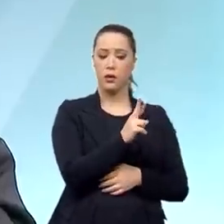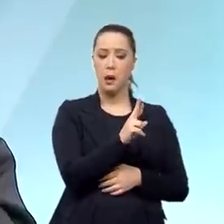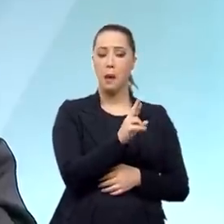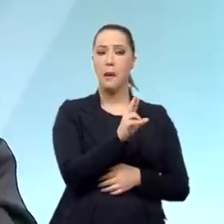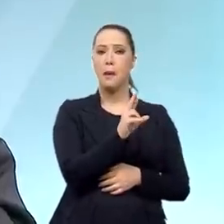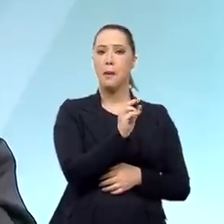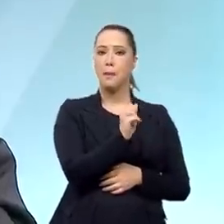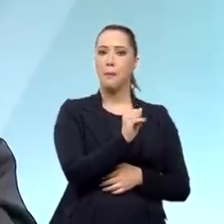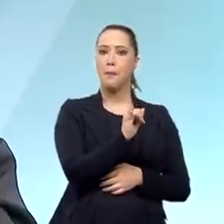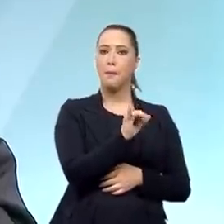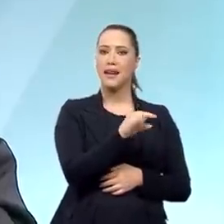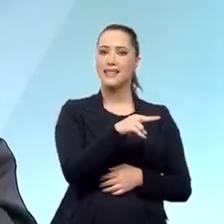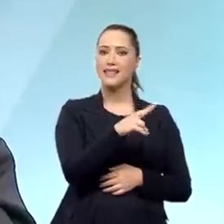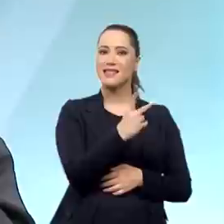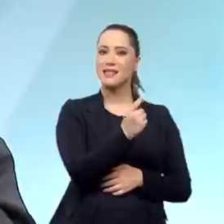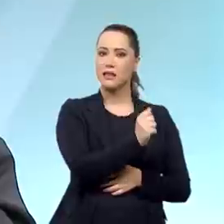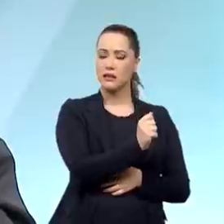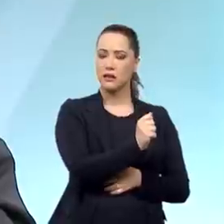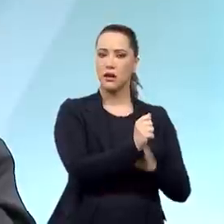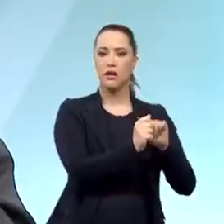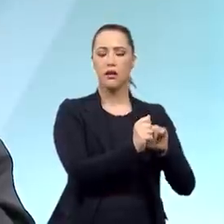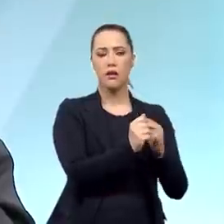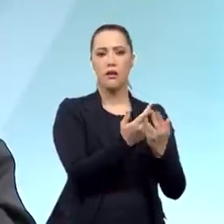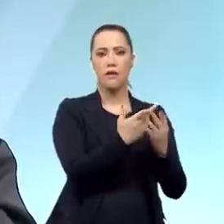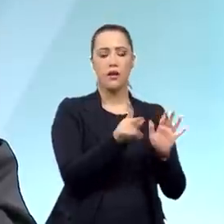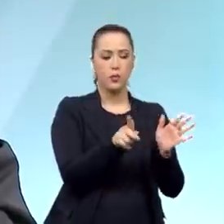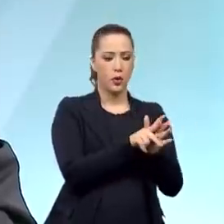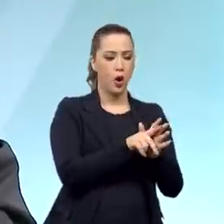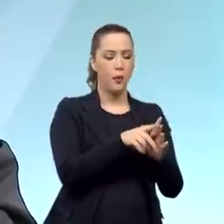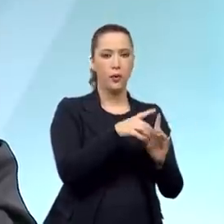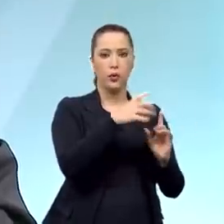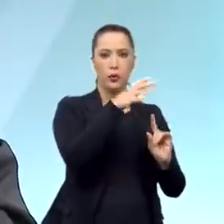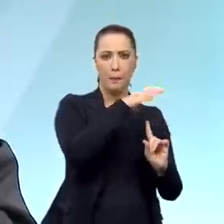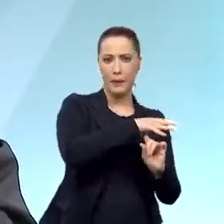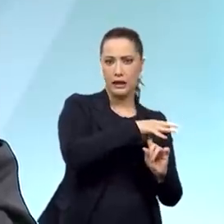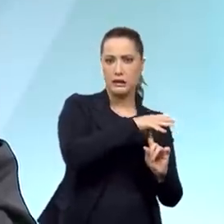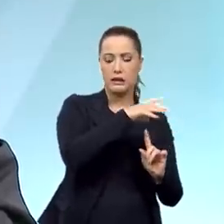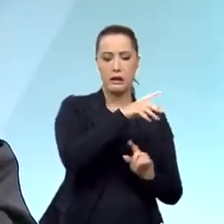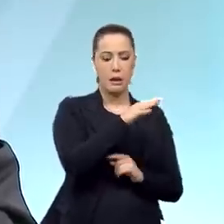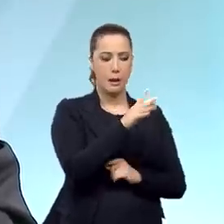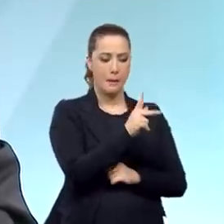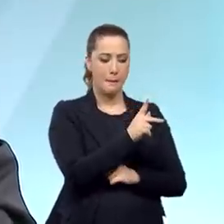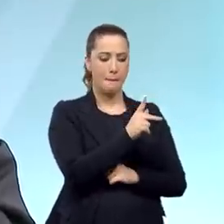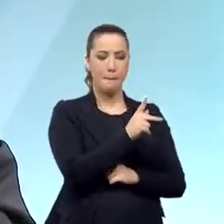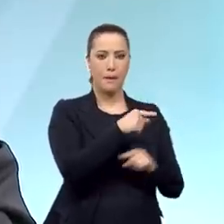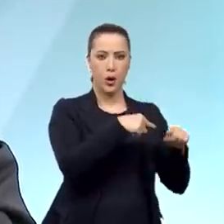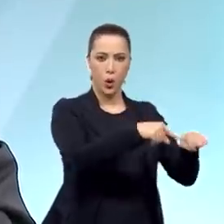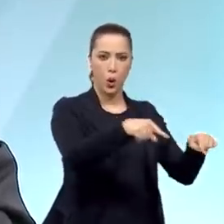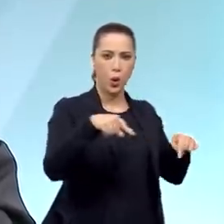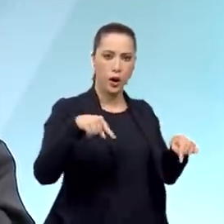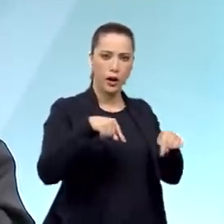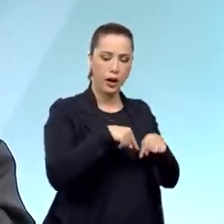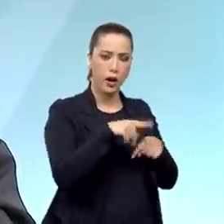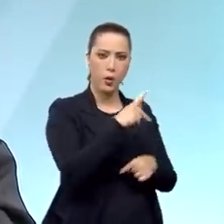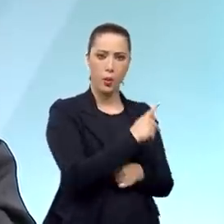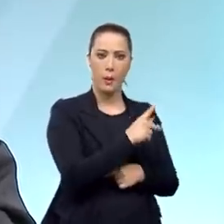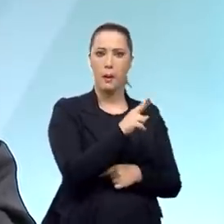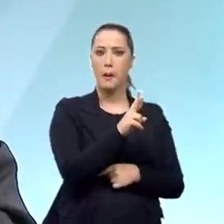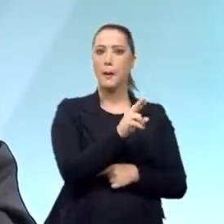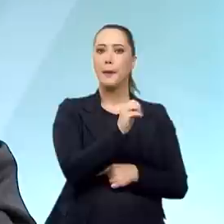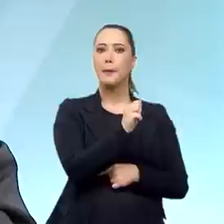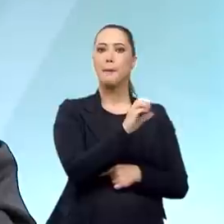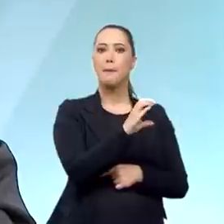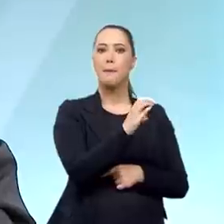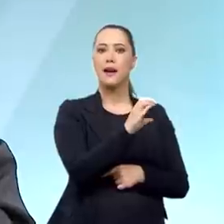servir nas Forças Armadas era sentar praça, né? Mas o regulamento, o Estatuto dos Militares,